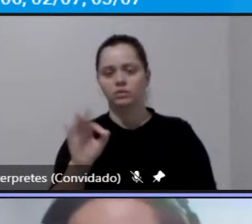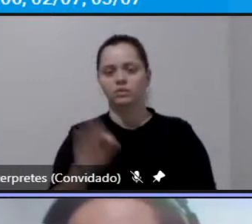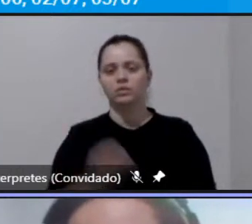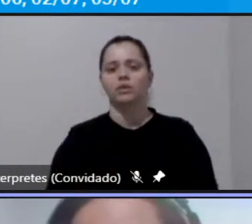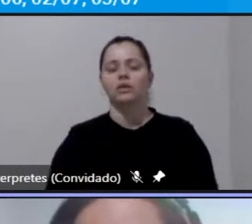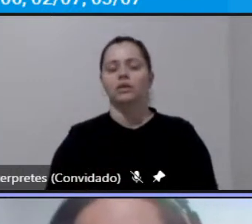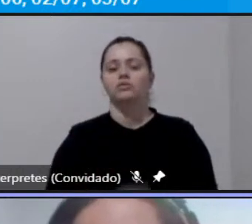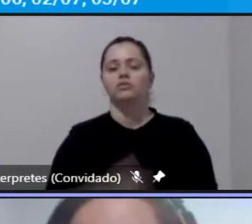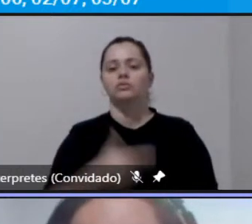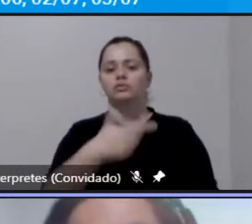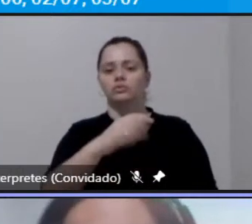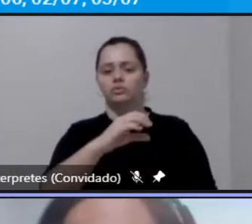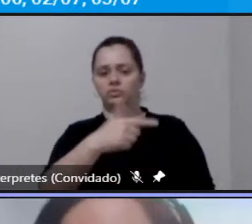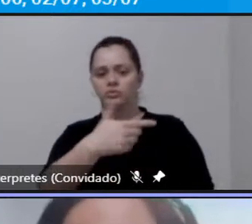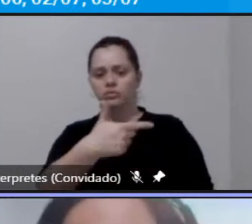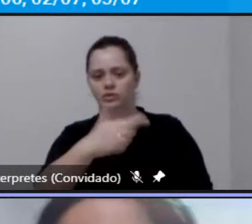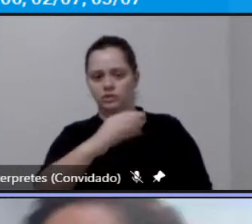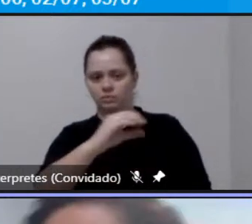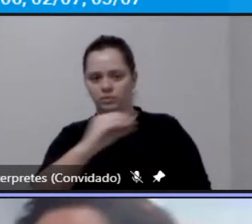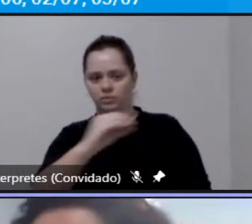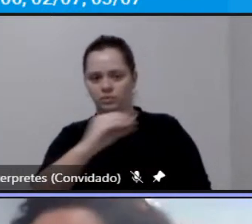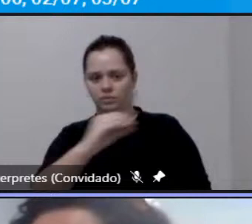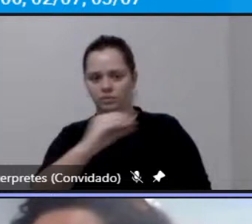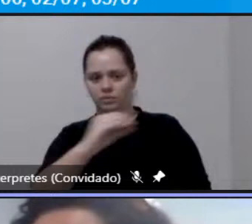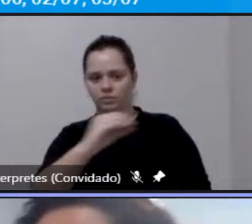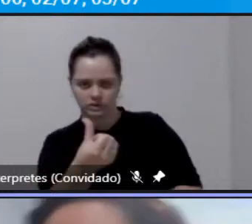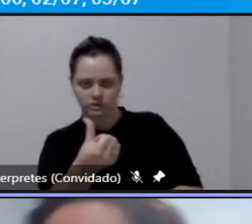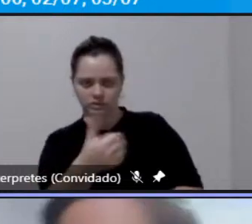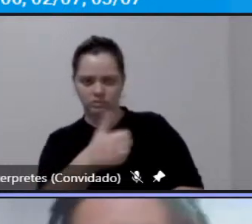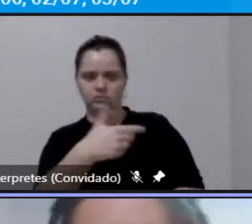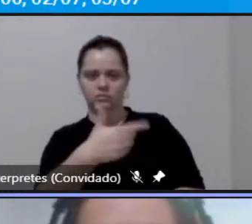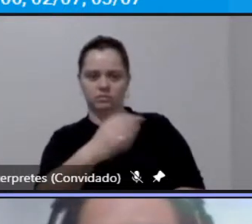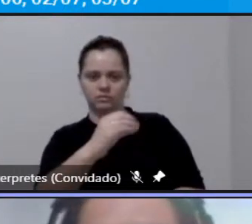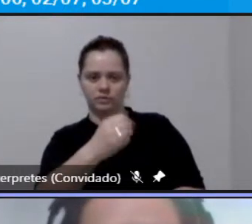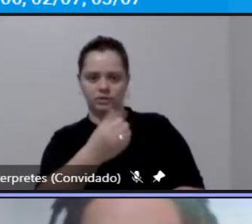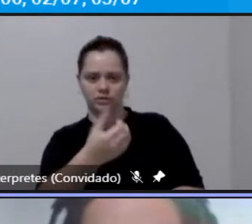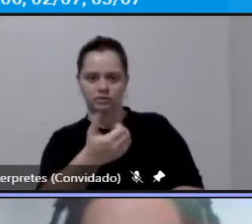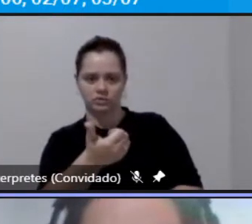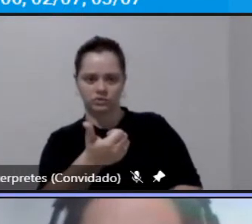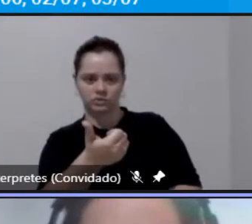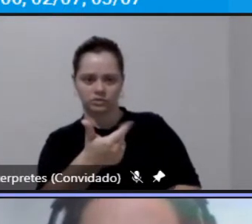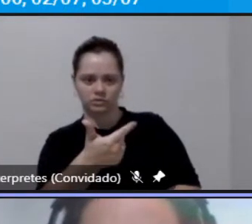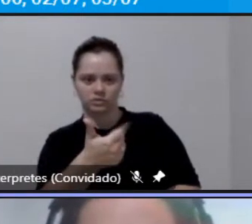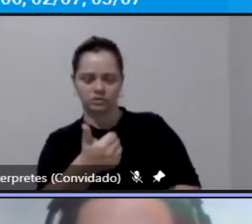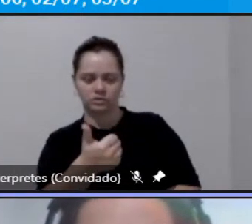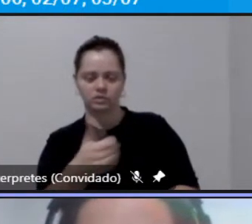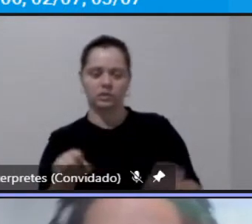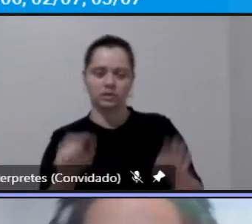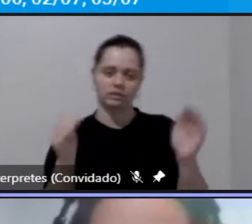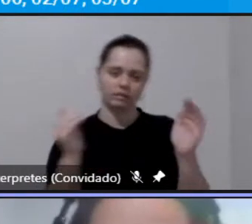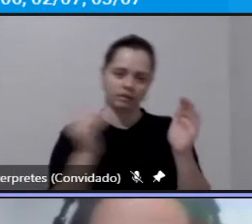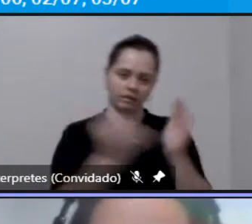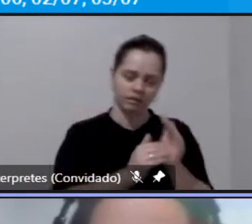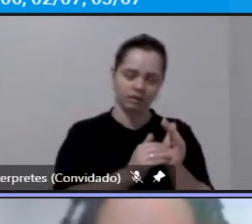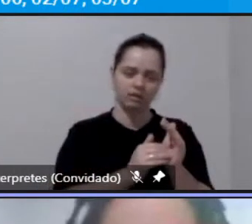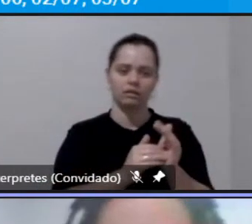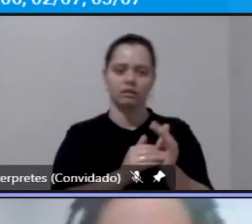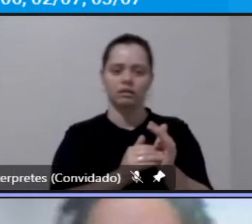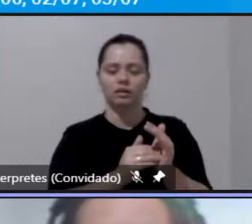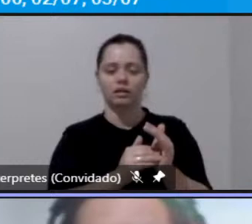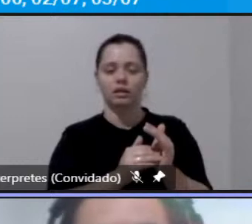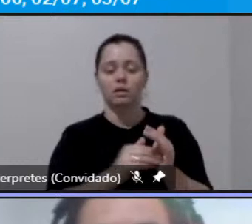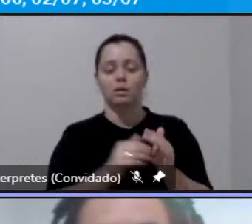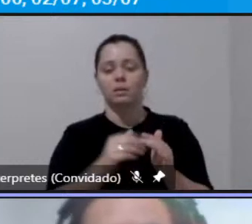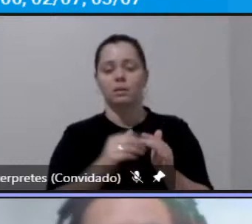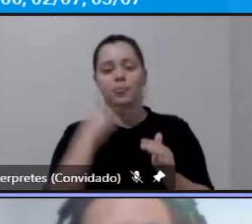2014 essa demanda é a quantidade de usuários que procuram o transporte intermunicipal na